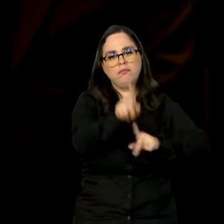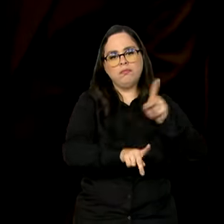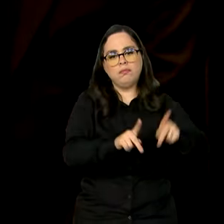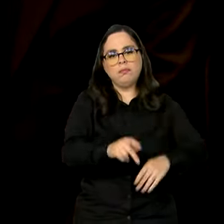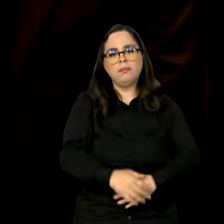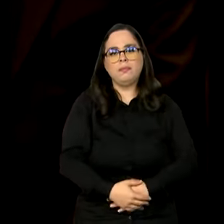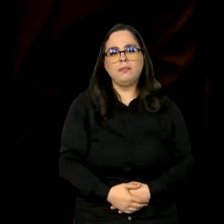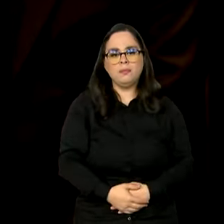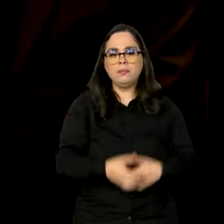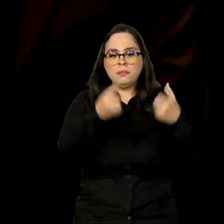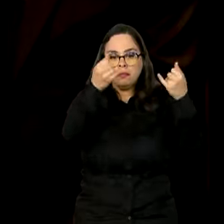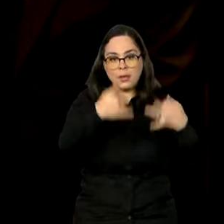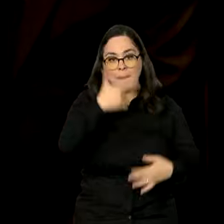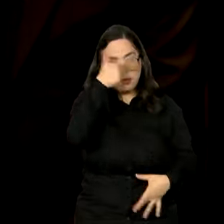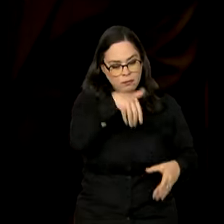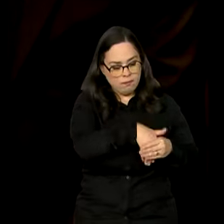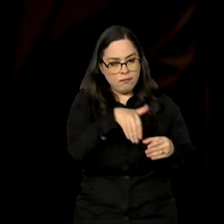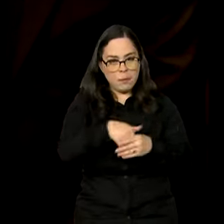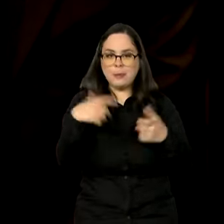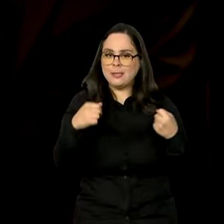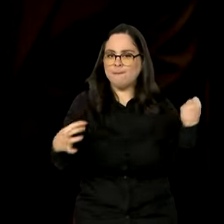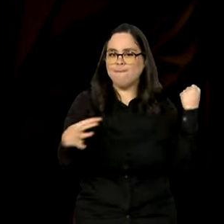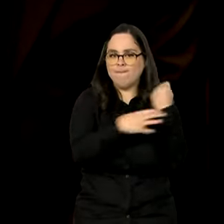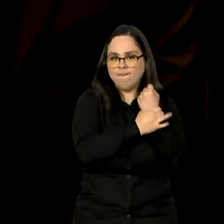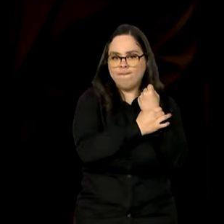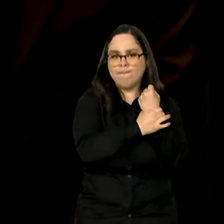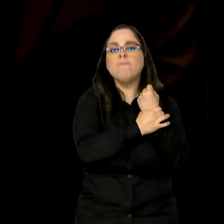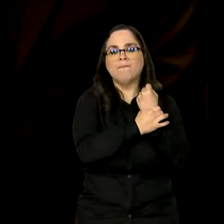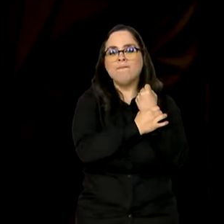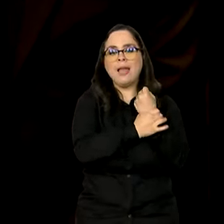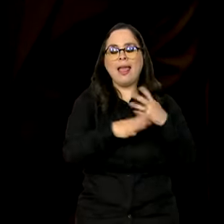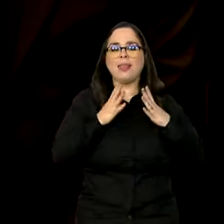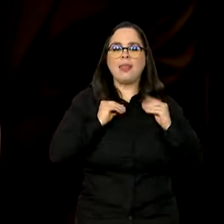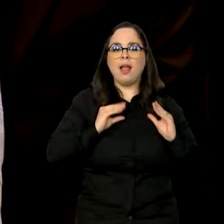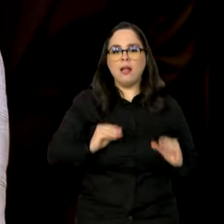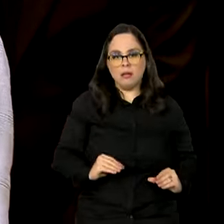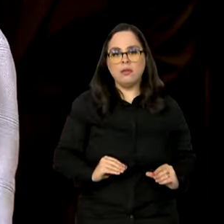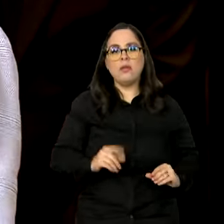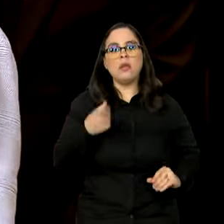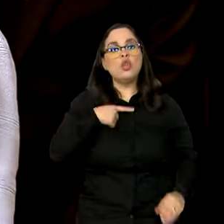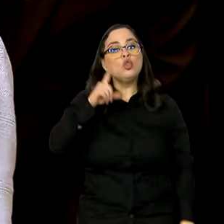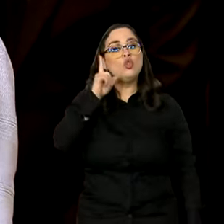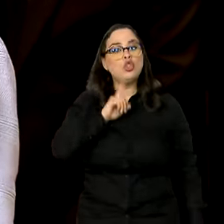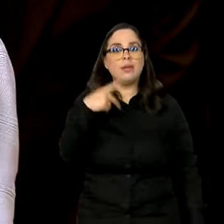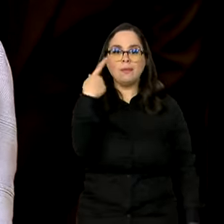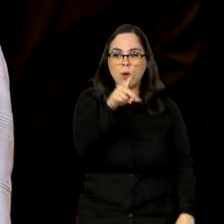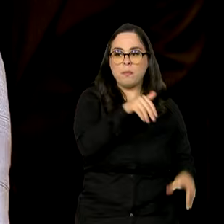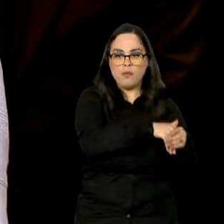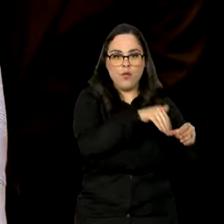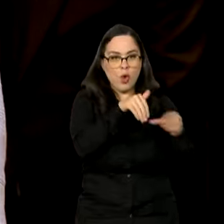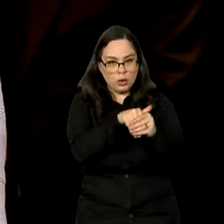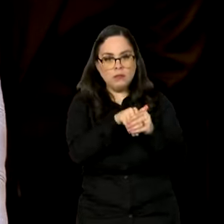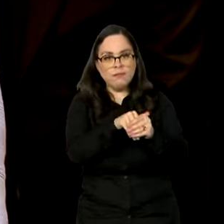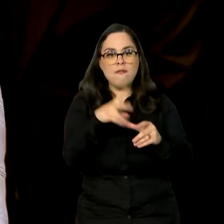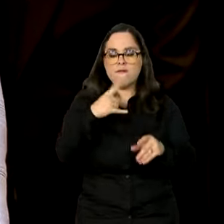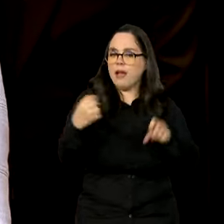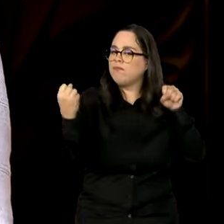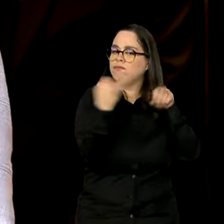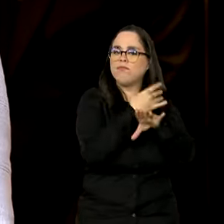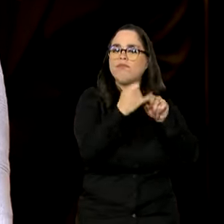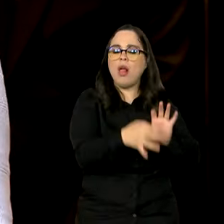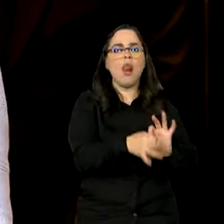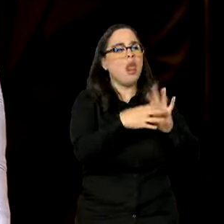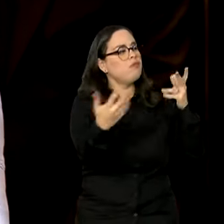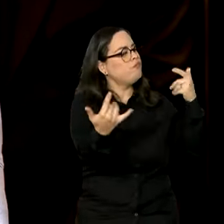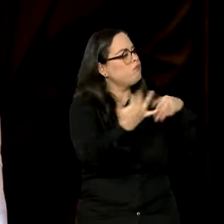Para que o eleitor tenha a garantia, a segurança e a tranquilidade de que no dia das eleições ele circulará livremente,